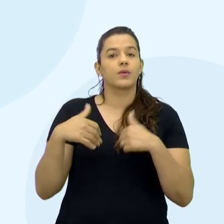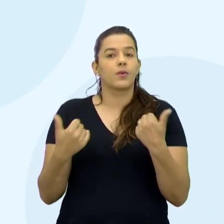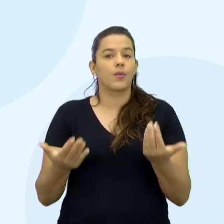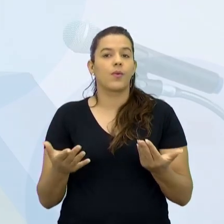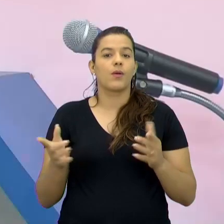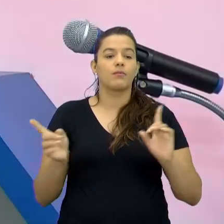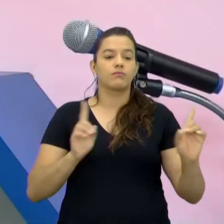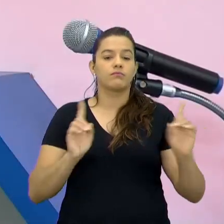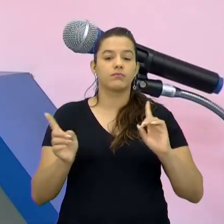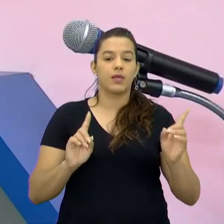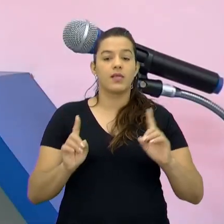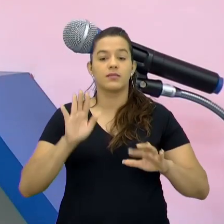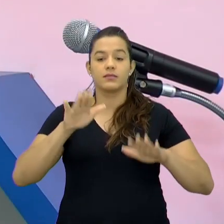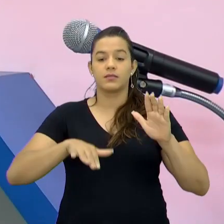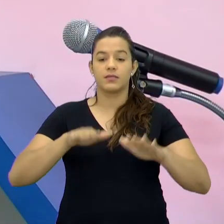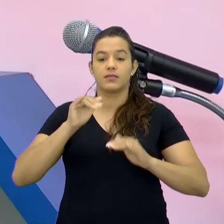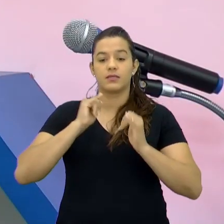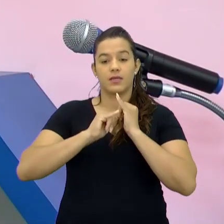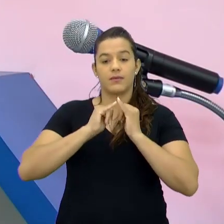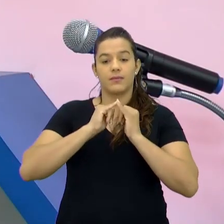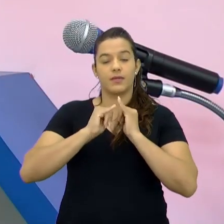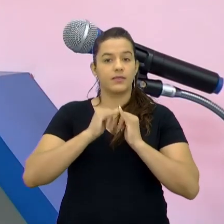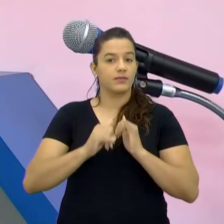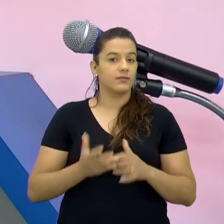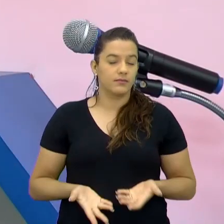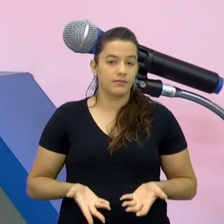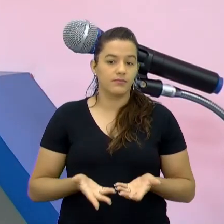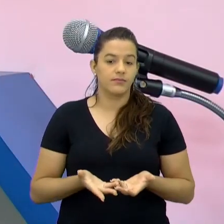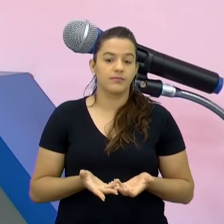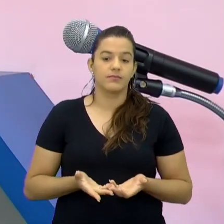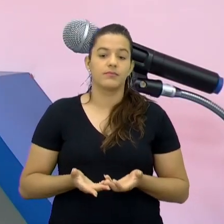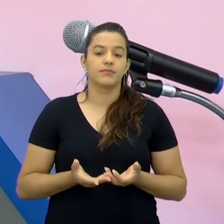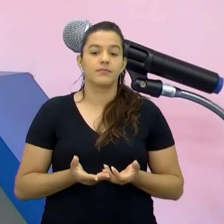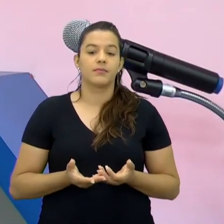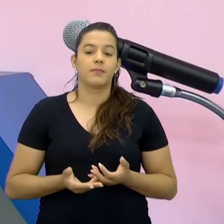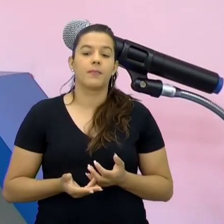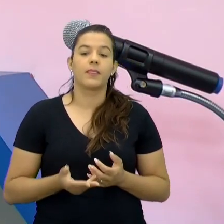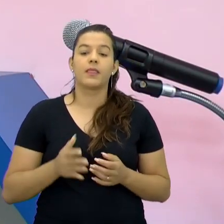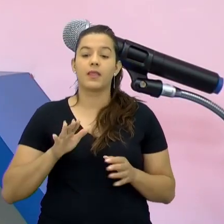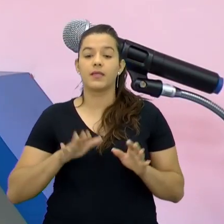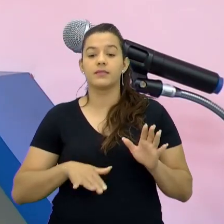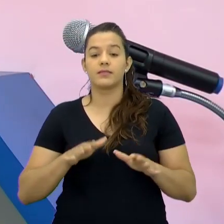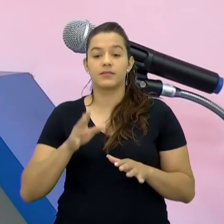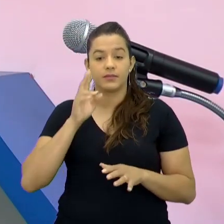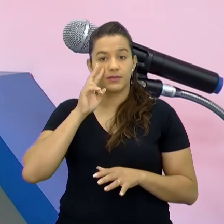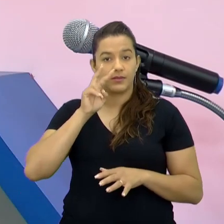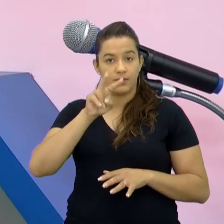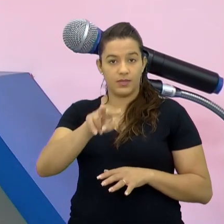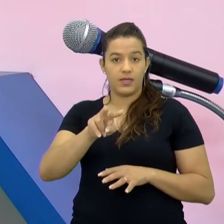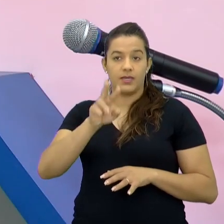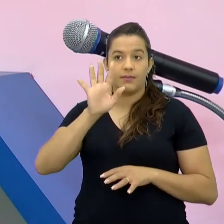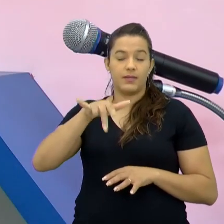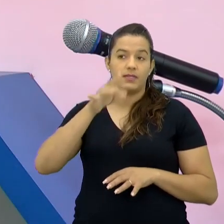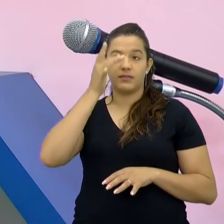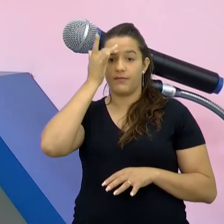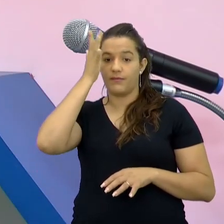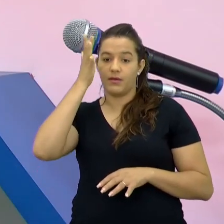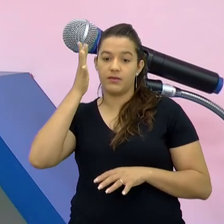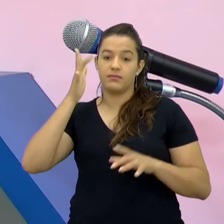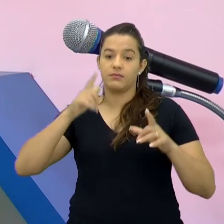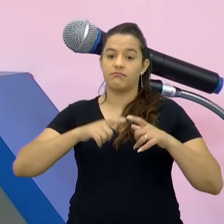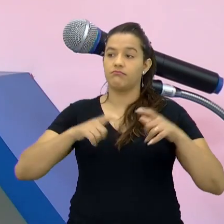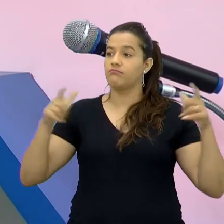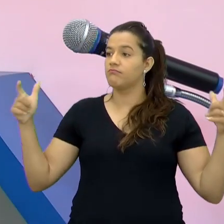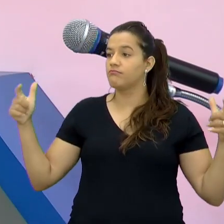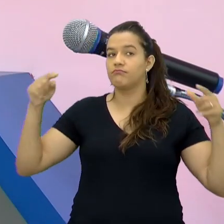experiência tenha sido quase igual né É Porque você olhar Parece que é tudo muito fácil Mas quando você chega Percebe a amplitude